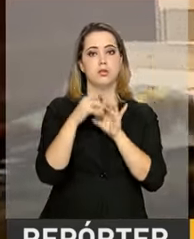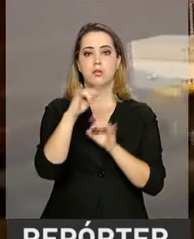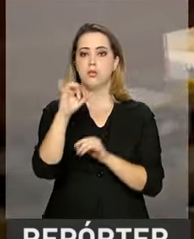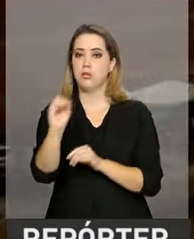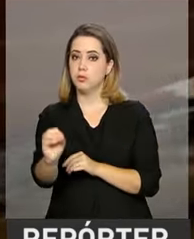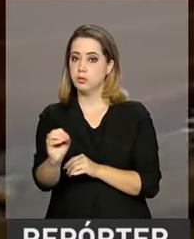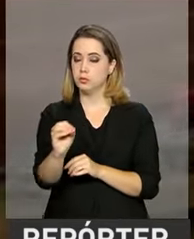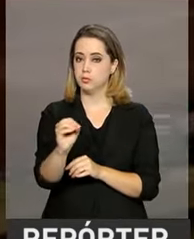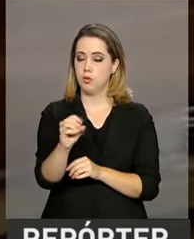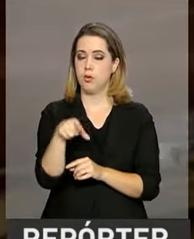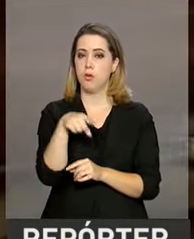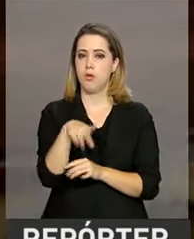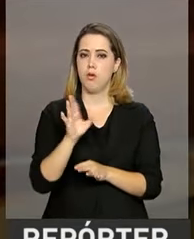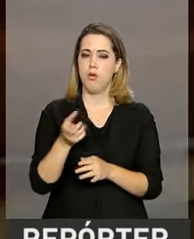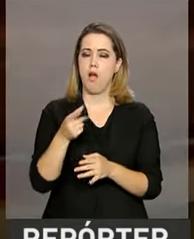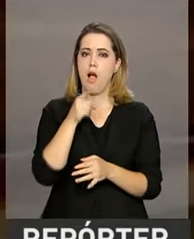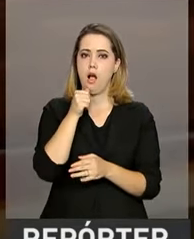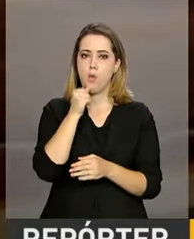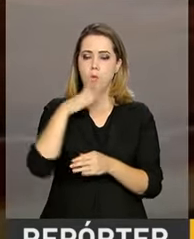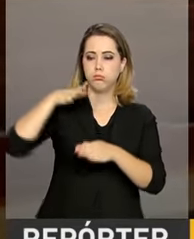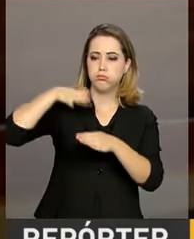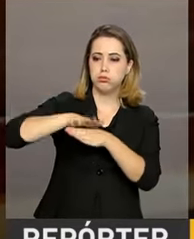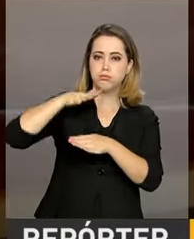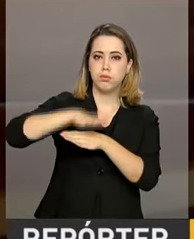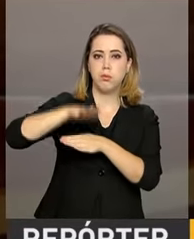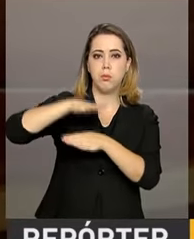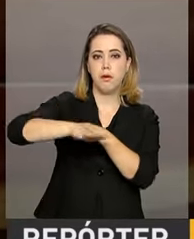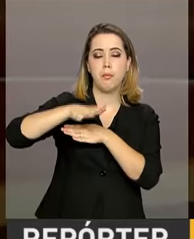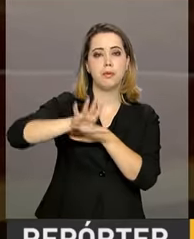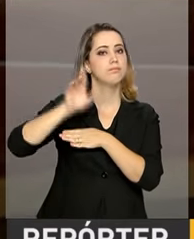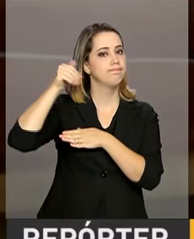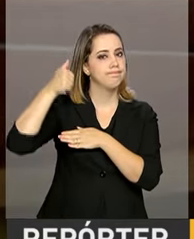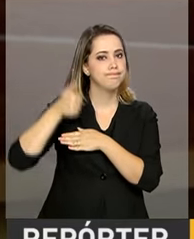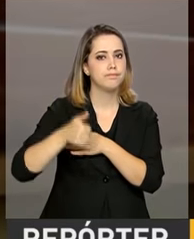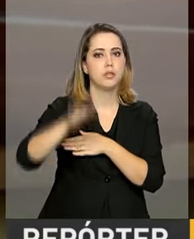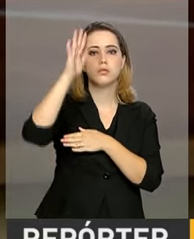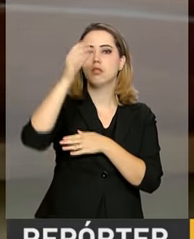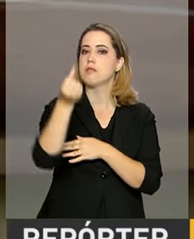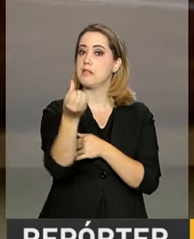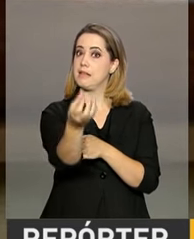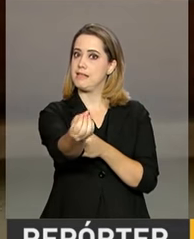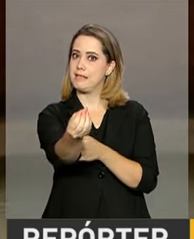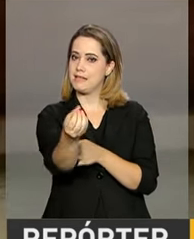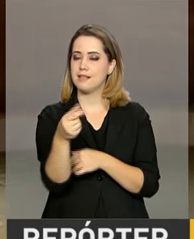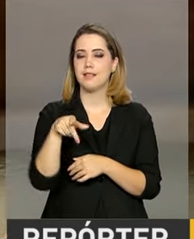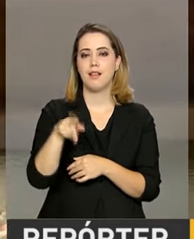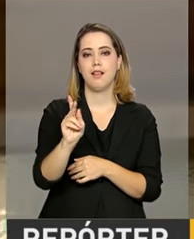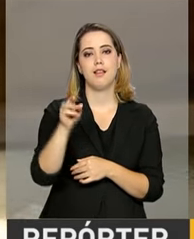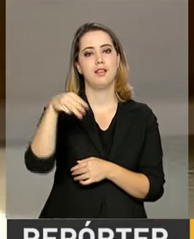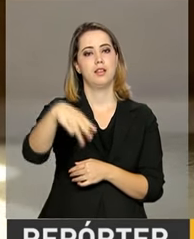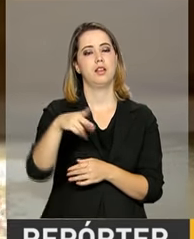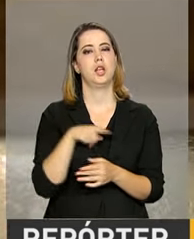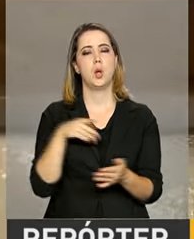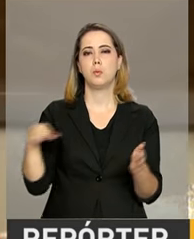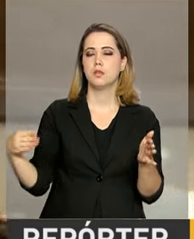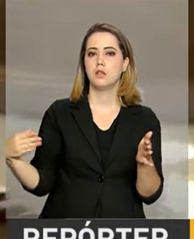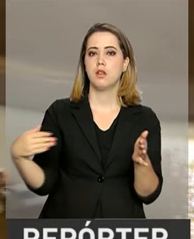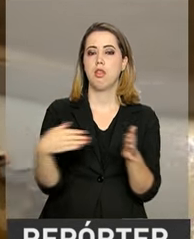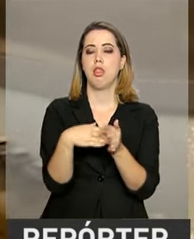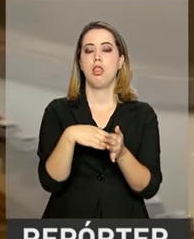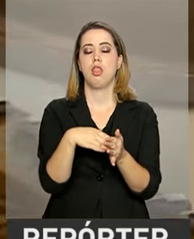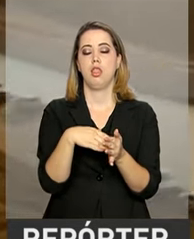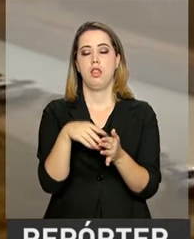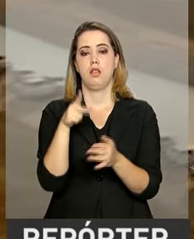vai impulsionar a água por mais 61 quilômetros, Pernambuco adentro, rumo a Paraíba. O governo